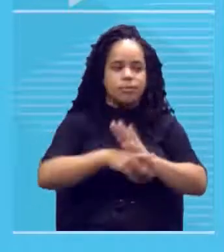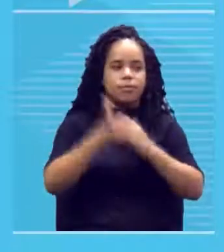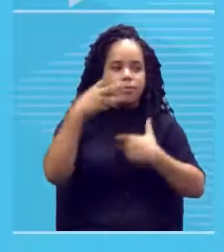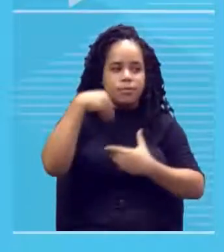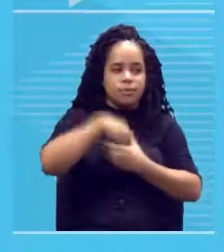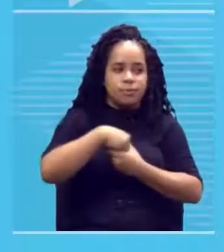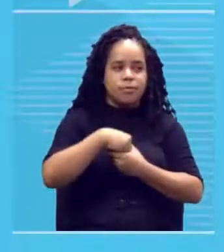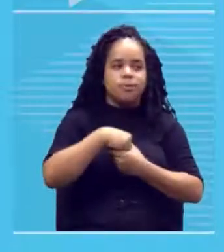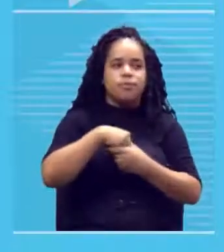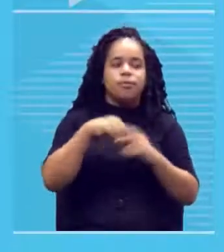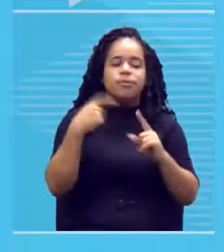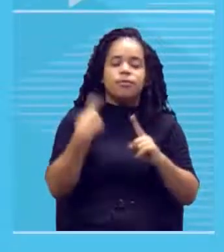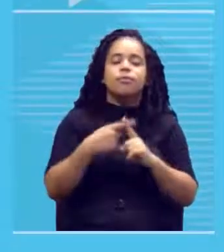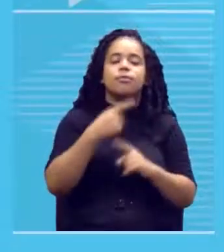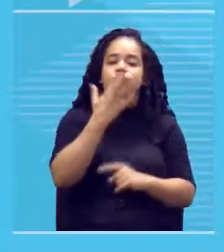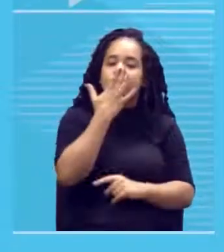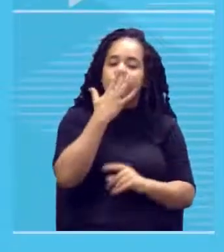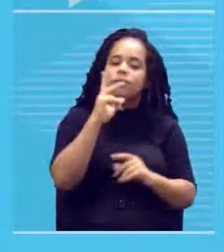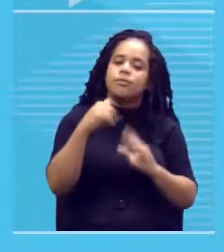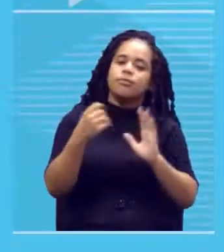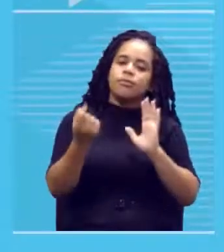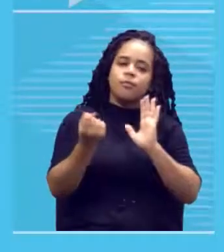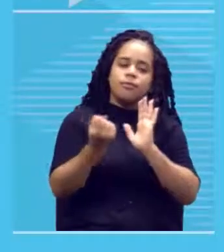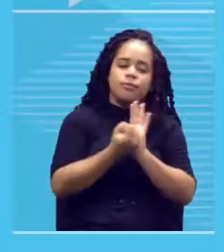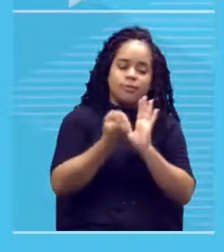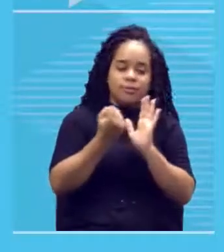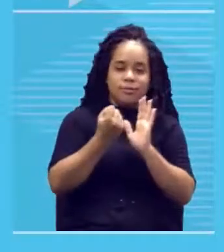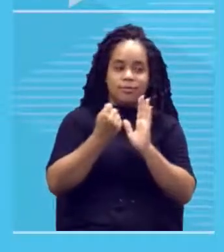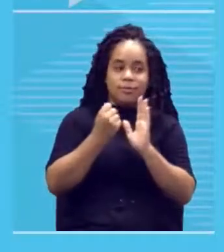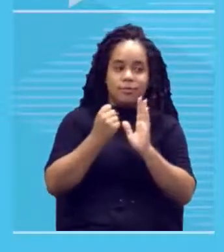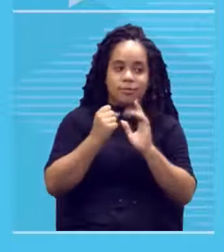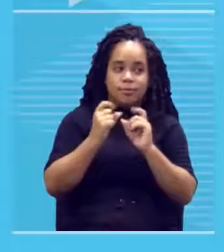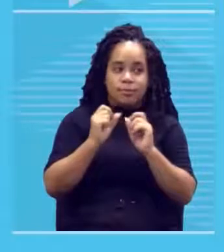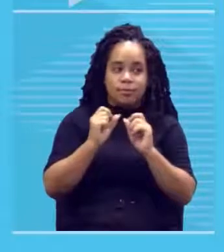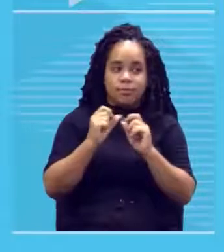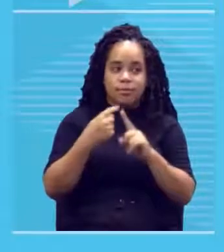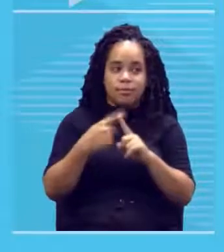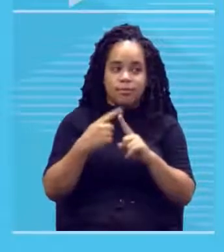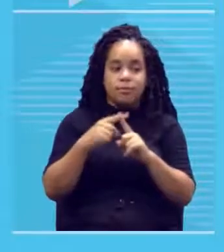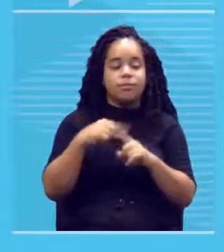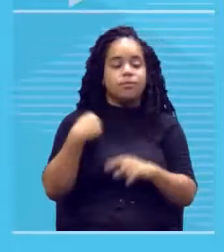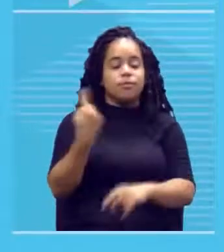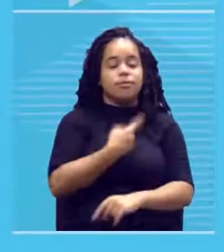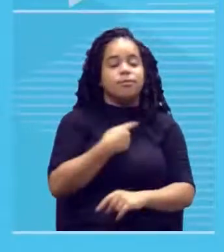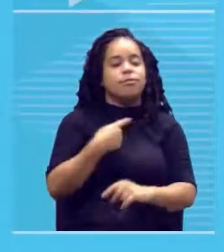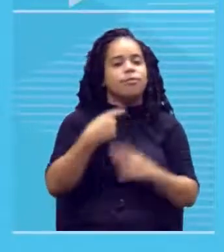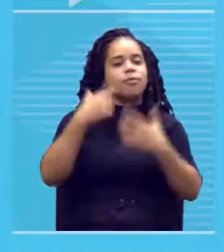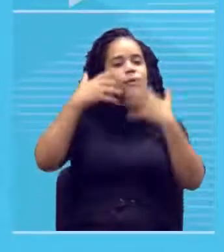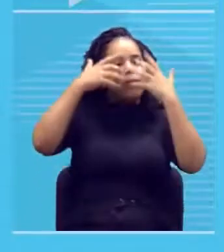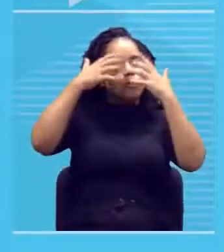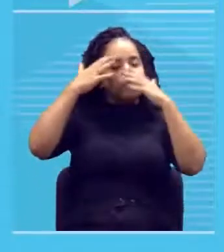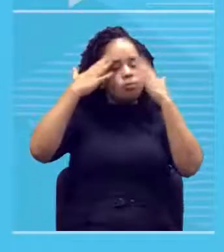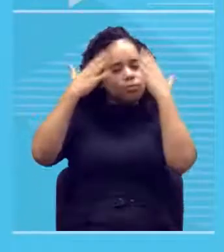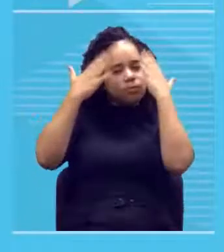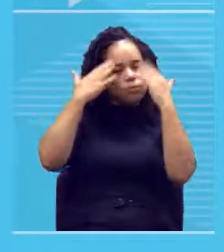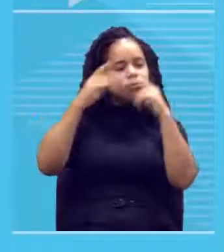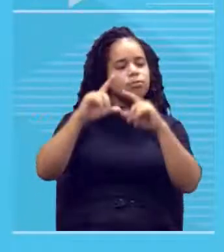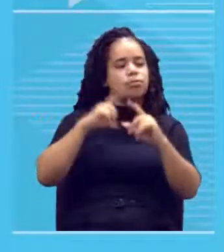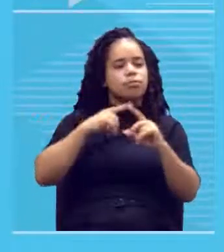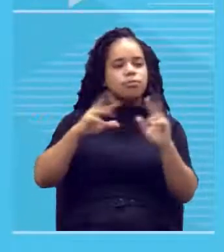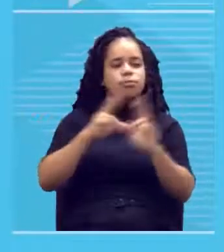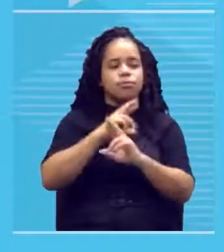cores são simbólicas, já que elas agem no nosso psicológico experimental.